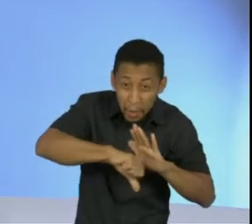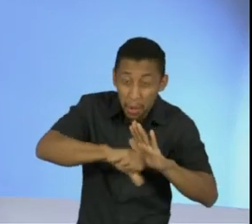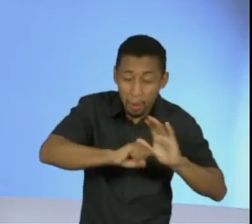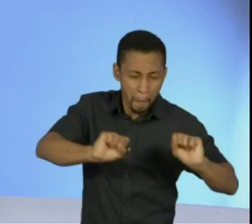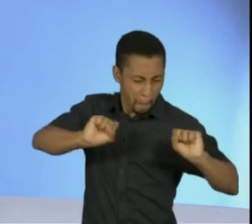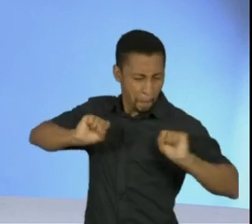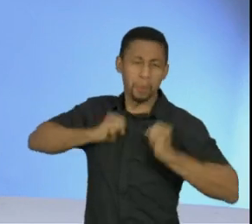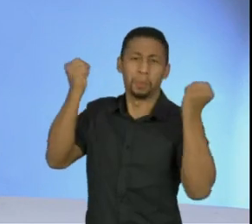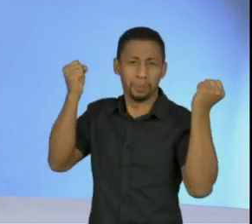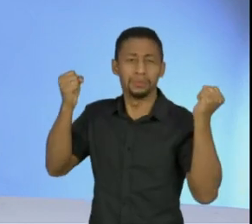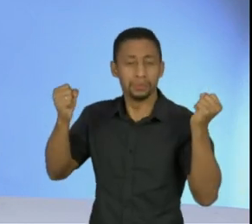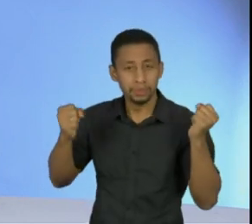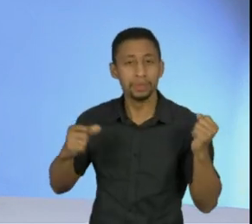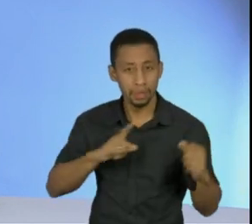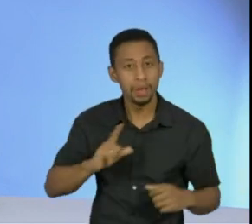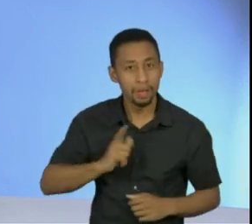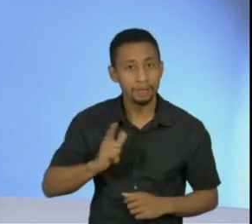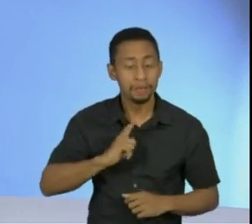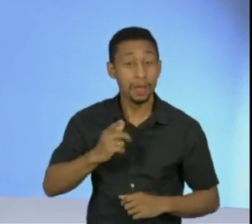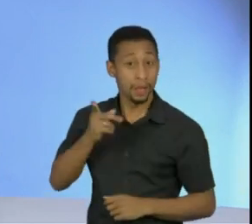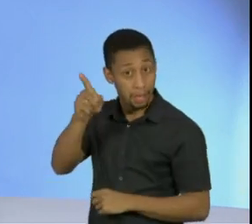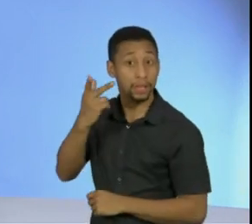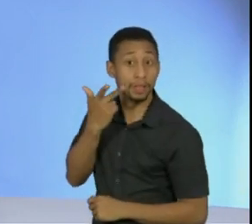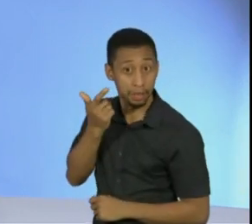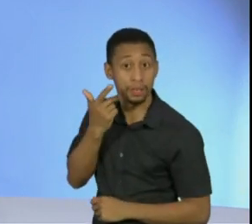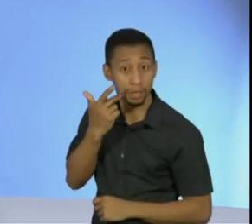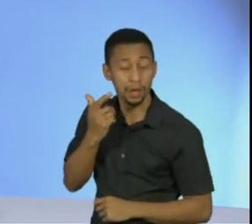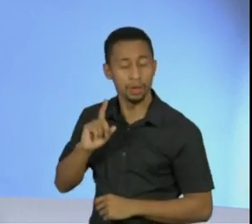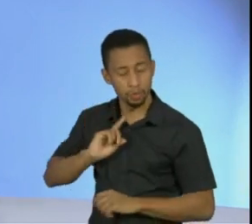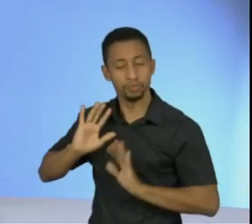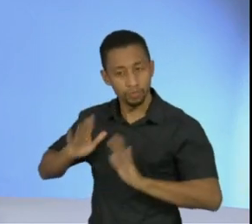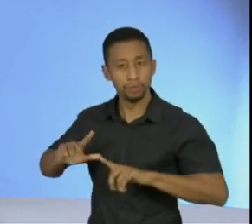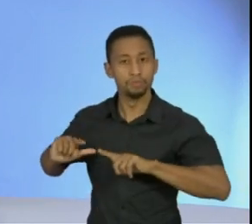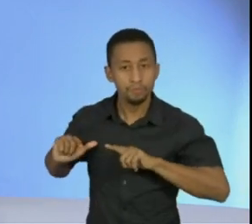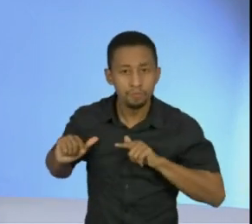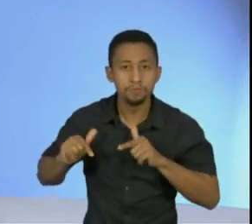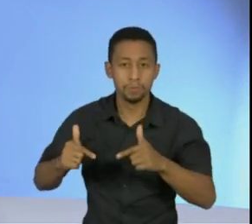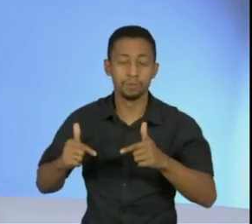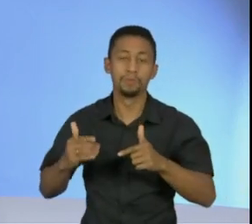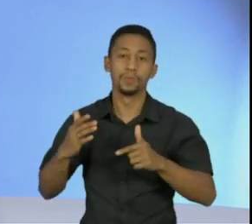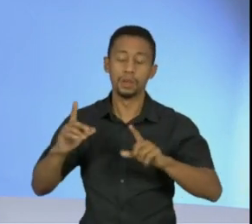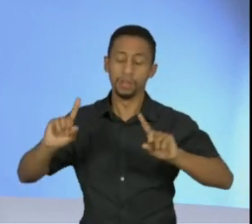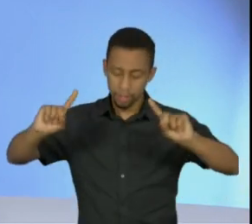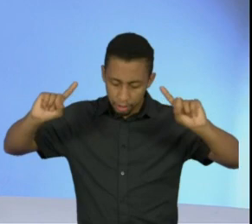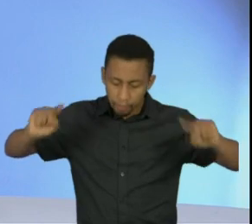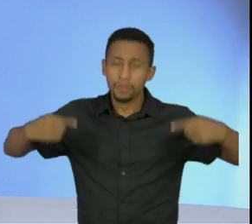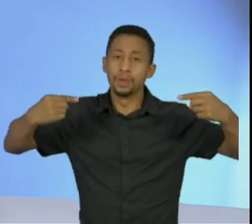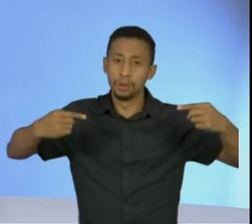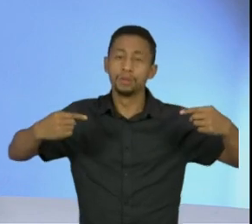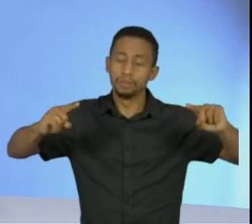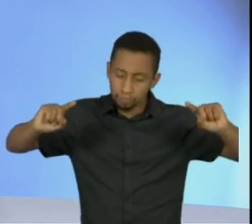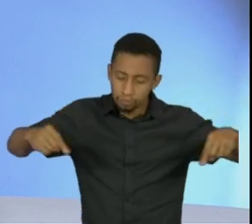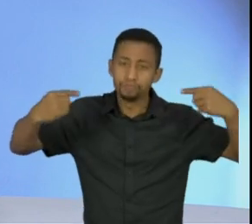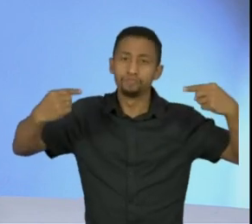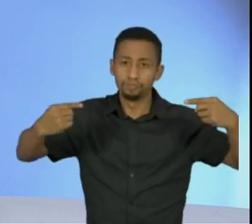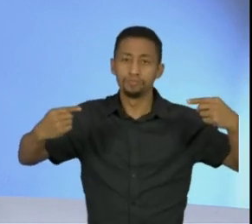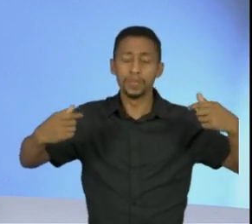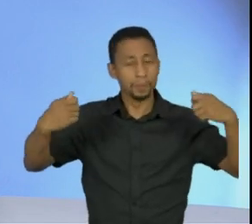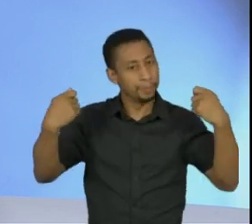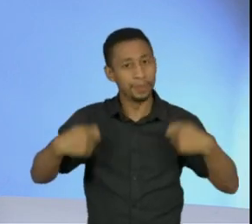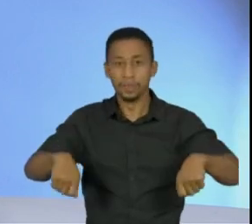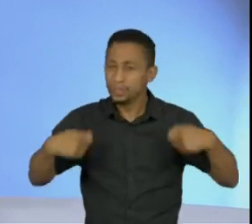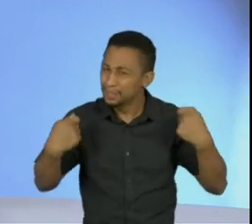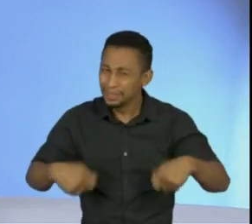do crime organizado do Ceará. Então, nós temos agido, é um desafio, é uma coisa que exige de nós